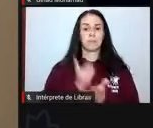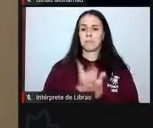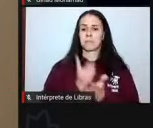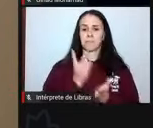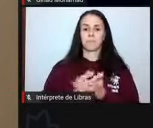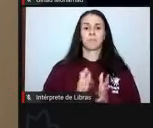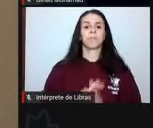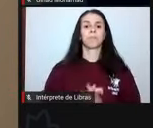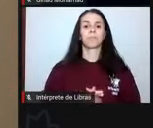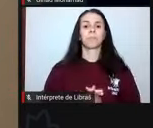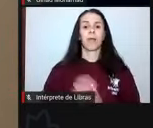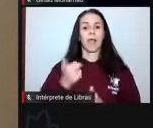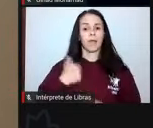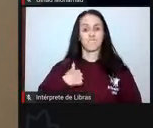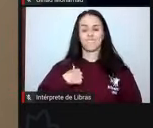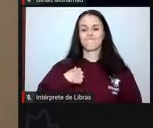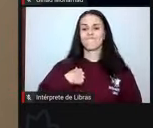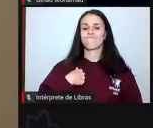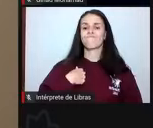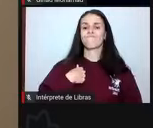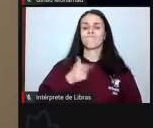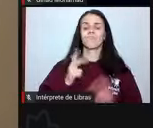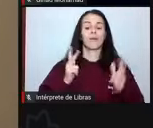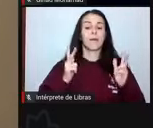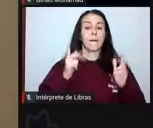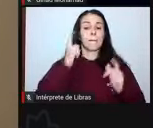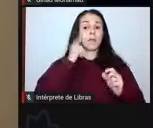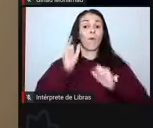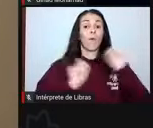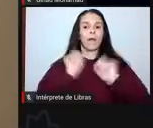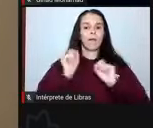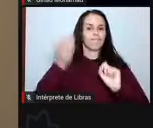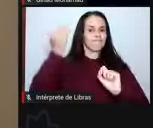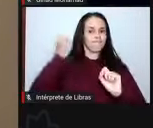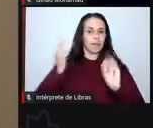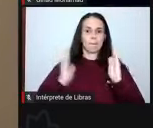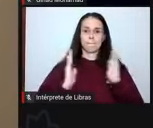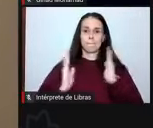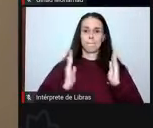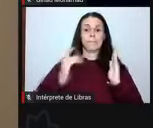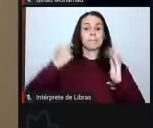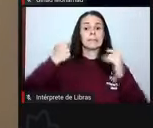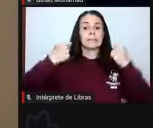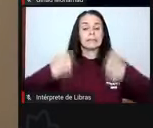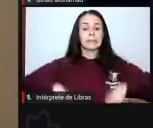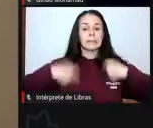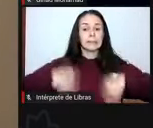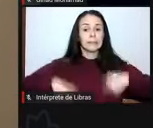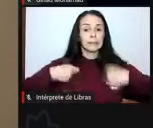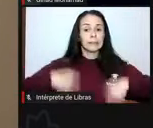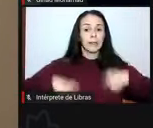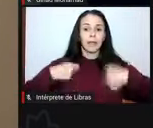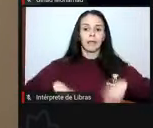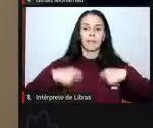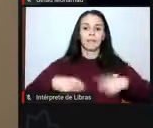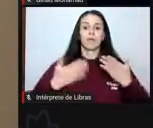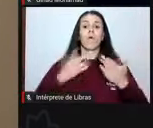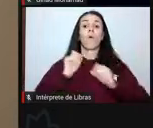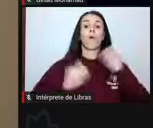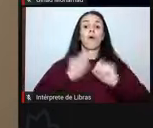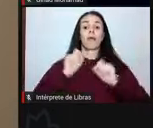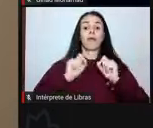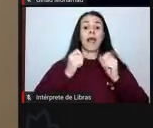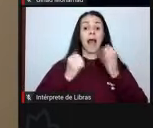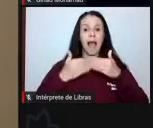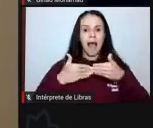Particularmente, naquele período, nós tínhamos a necessidade de implantação, estávamos implantando o campo de Cachoeira do